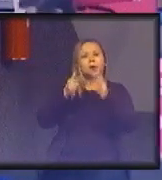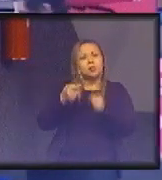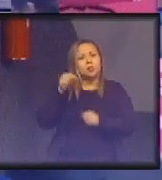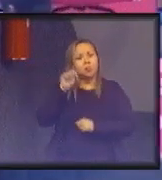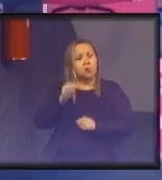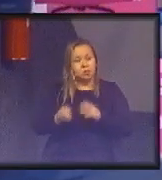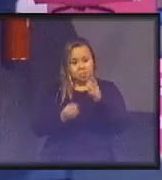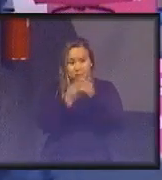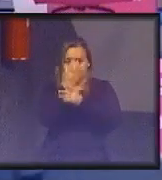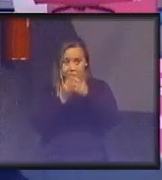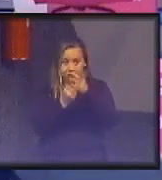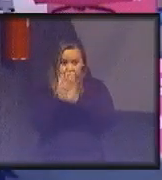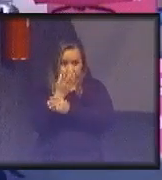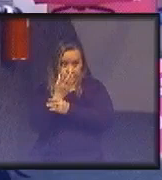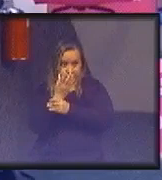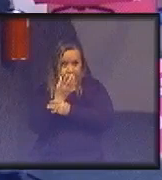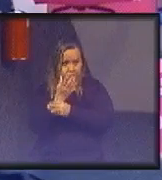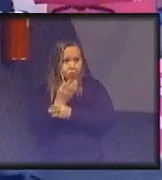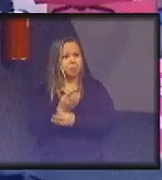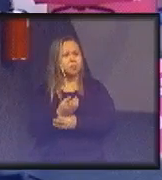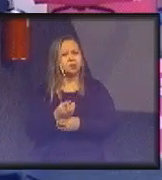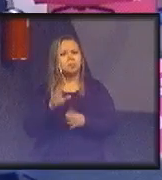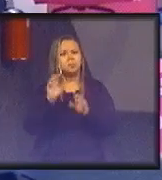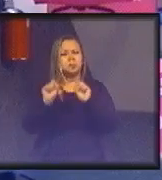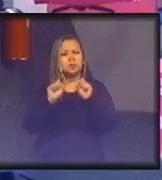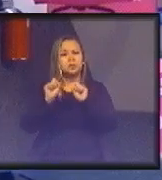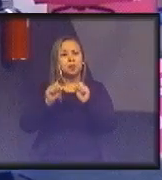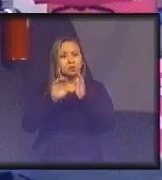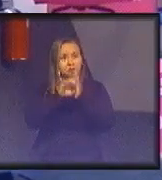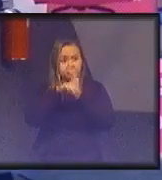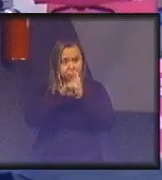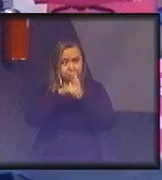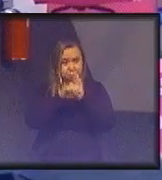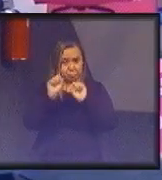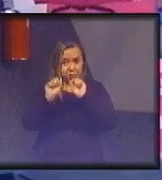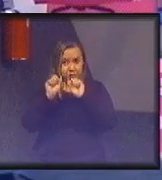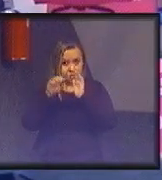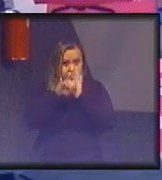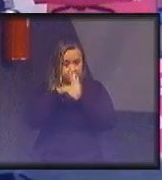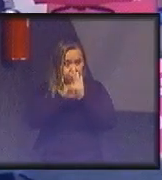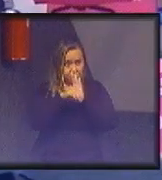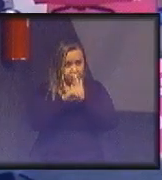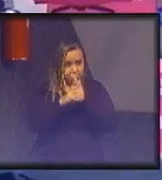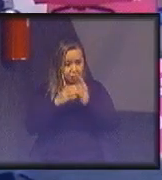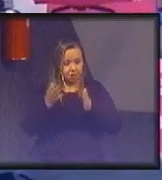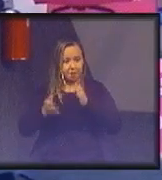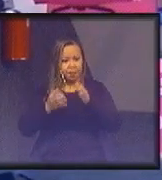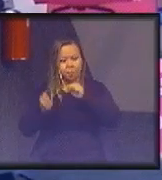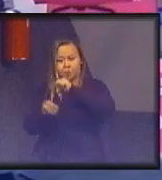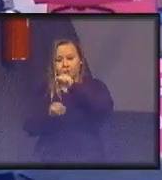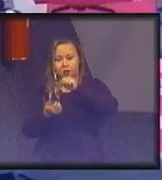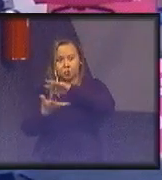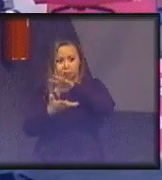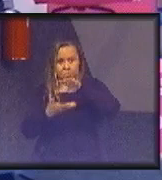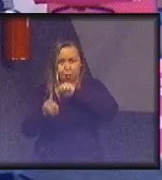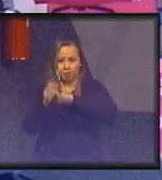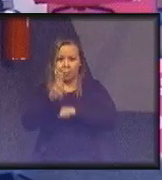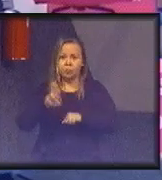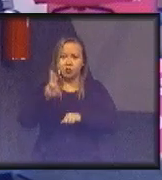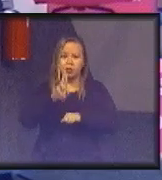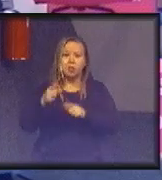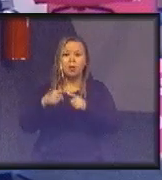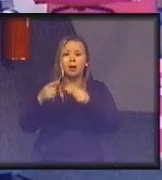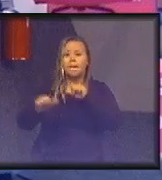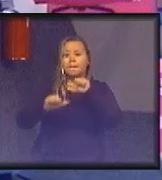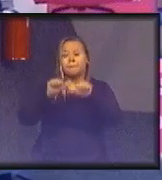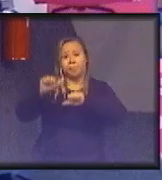surge, ela é quem define o conceito de desenvolvimento sustentável mais utilizado, mas o que